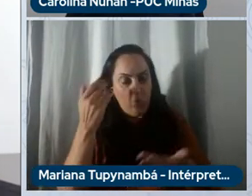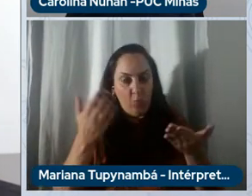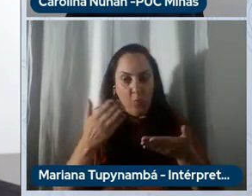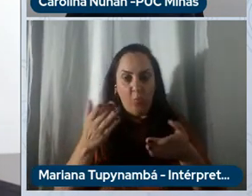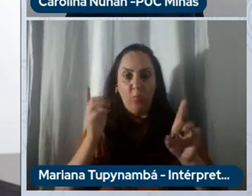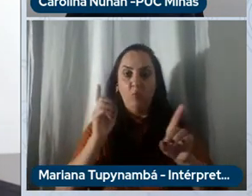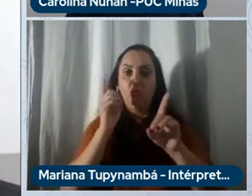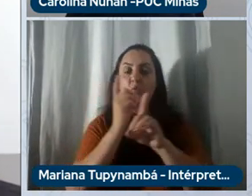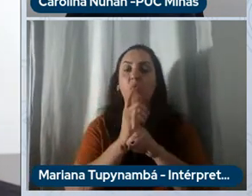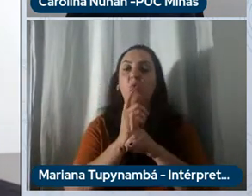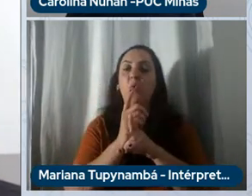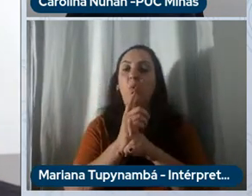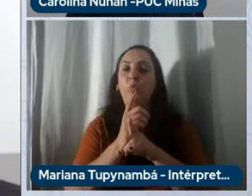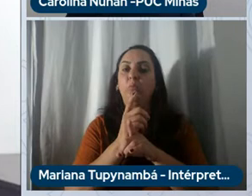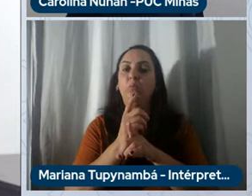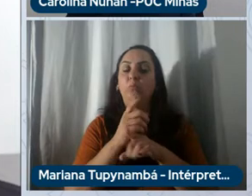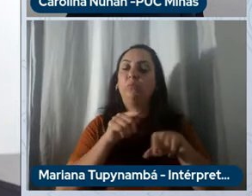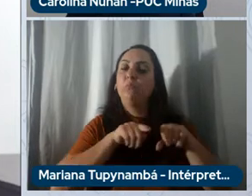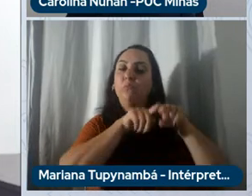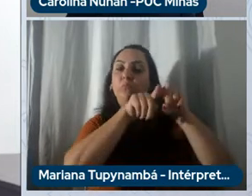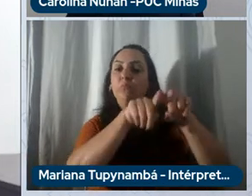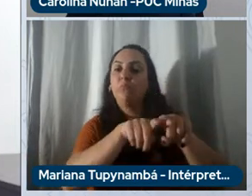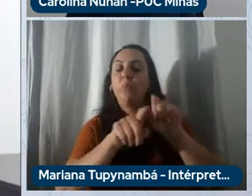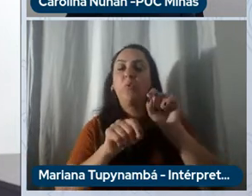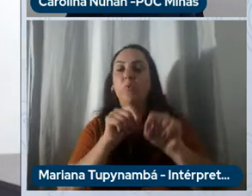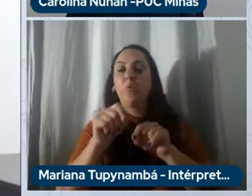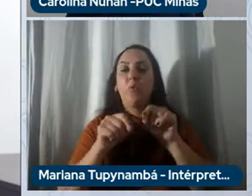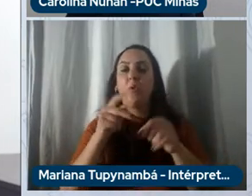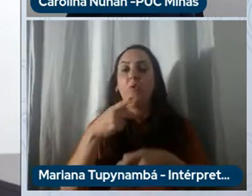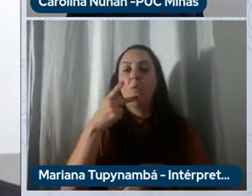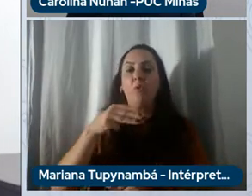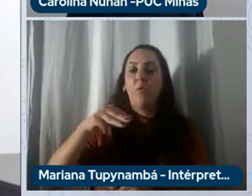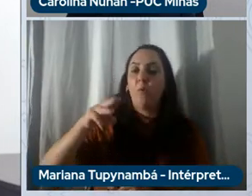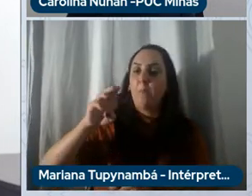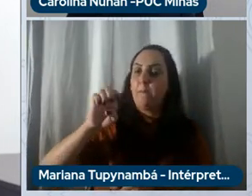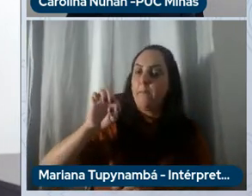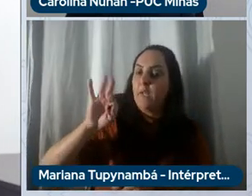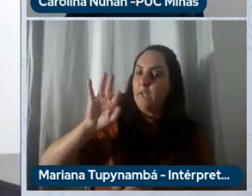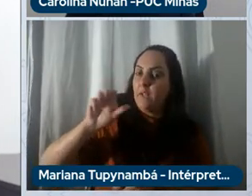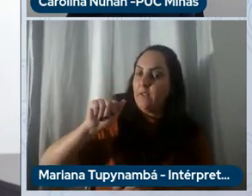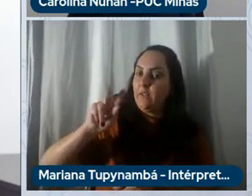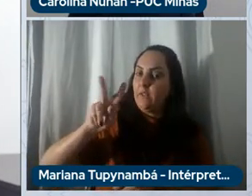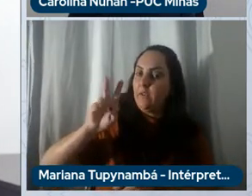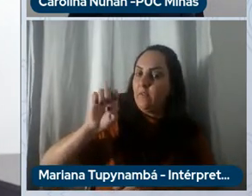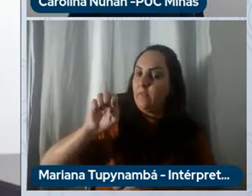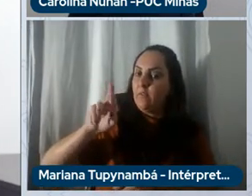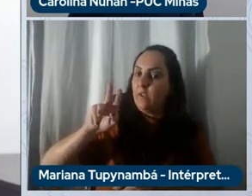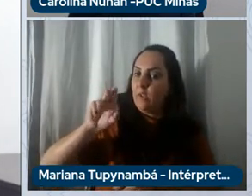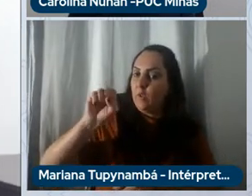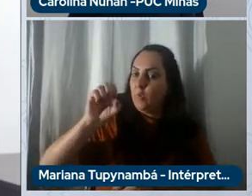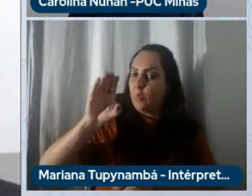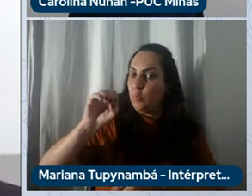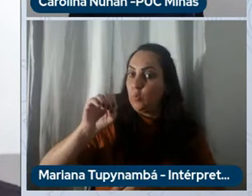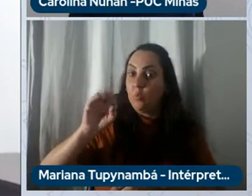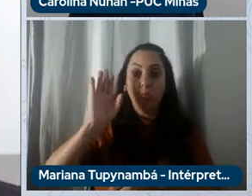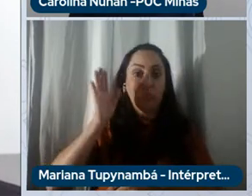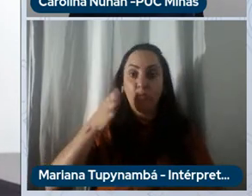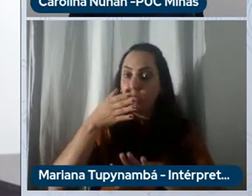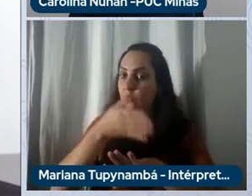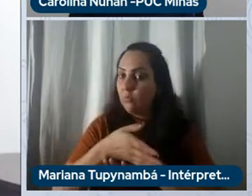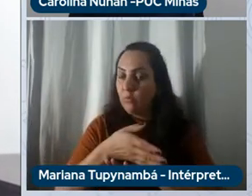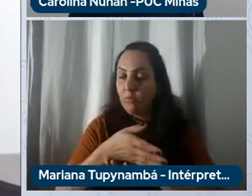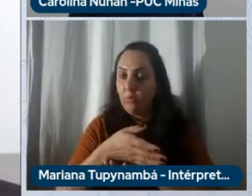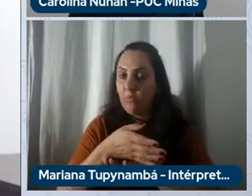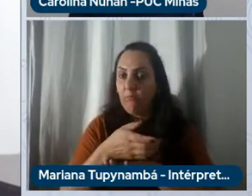metaverso bom o metaverso já chegou não vai chegar né e o metaverso vai representar